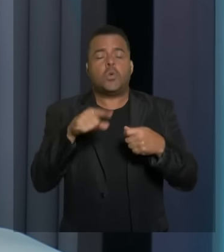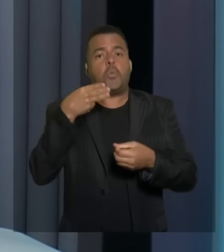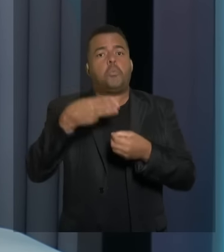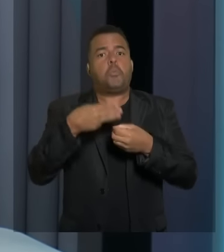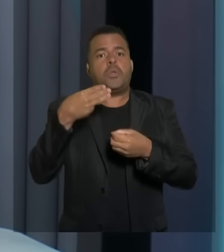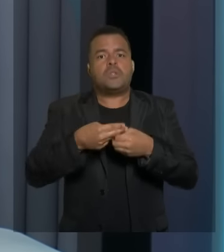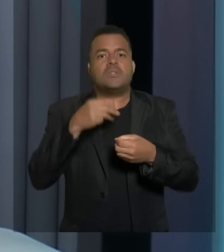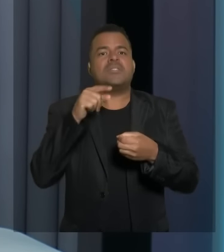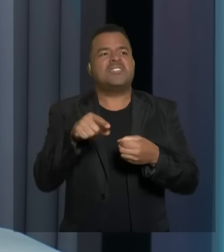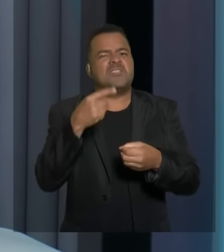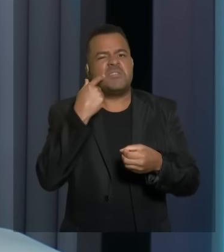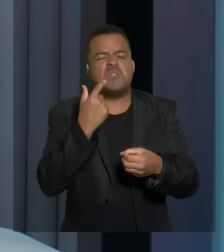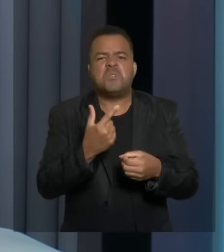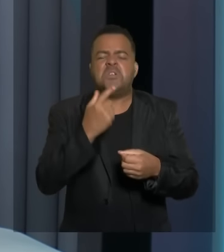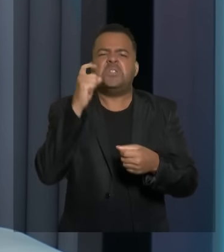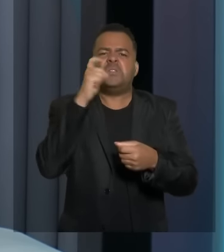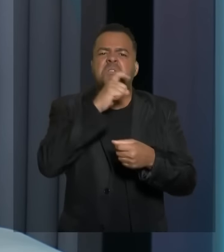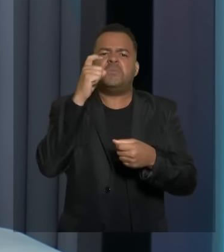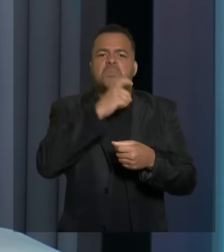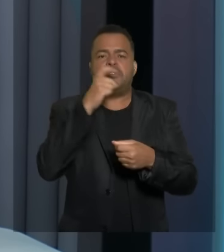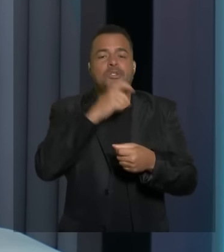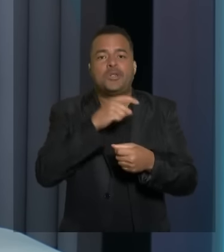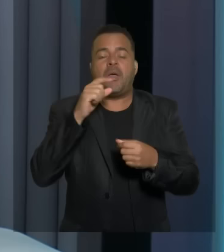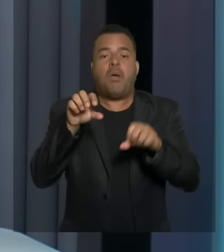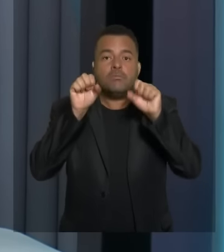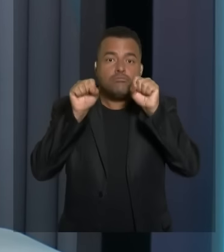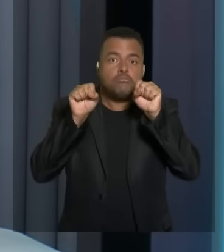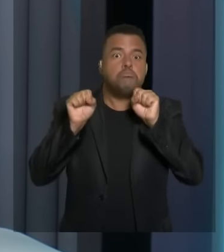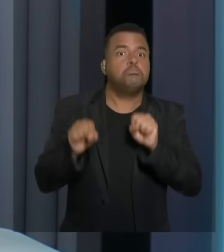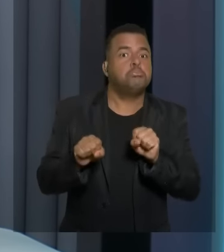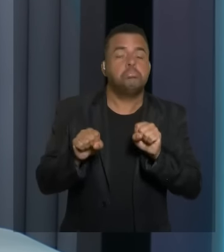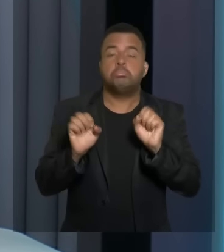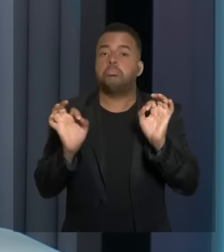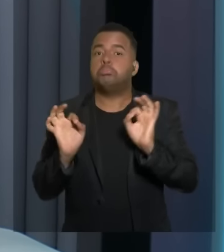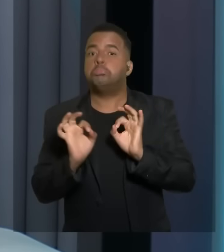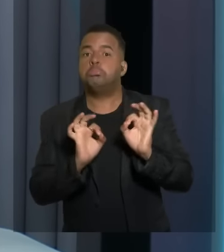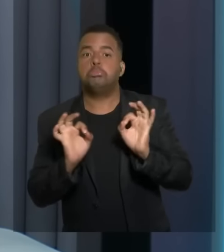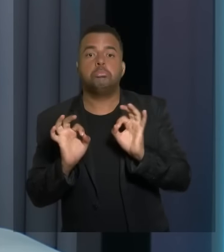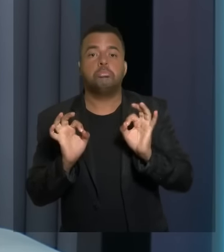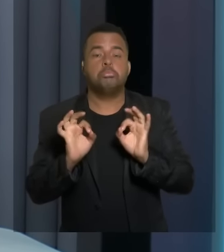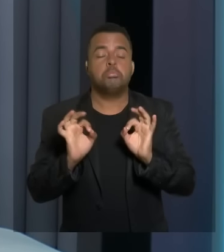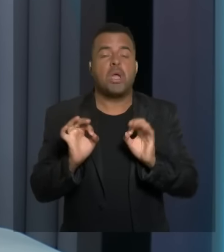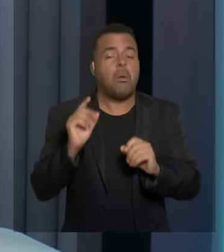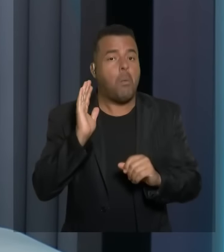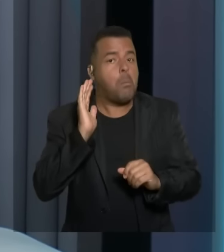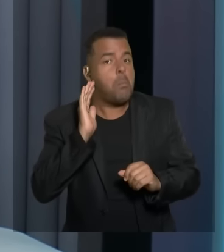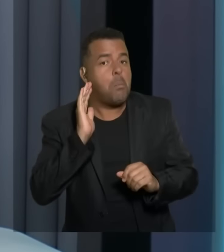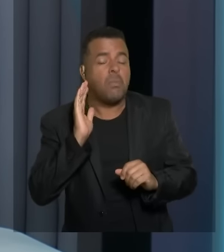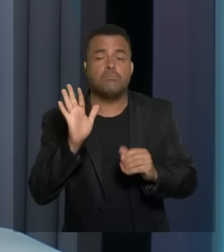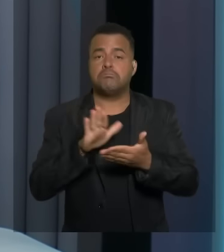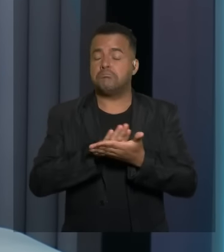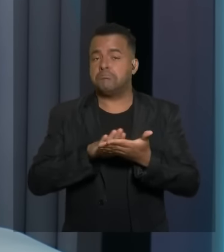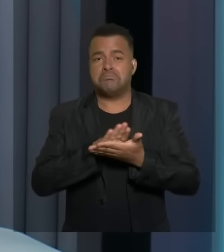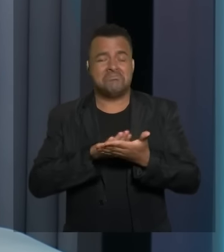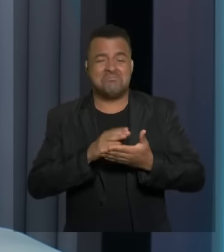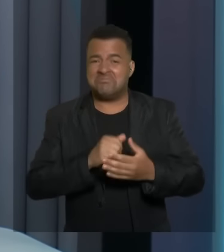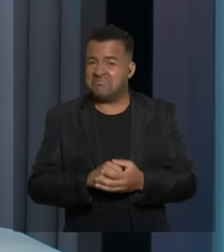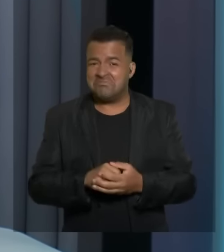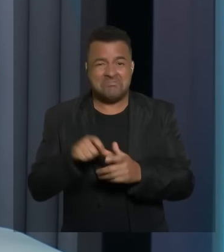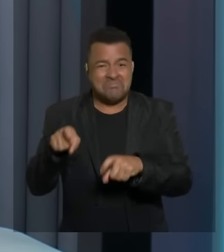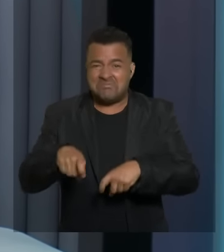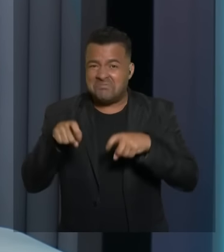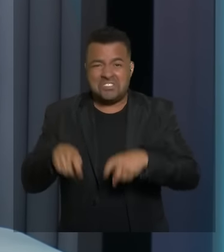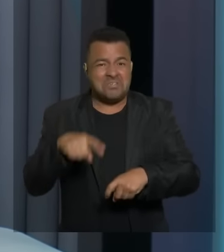da candidata prefeita. Porque, na realidade, a zona rural de Vitória da Conquista está totalmente